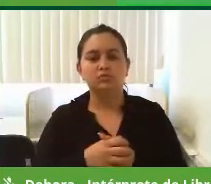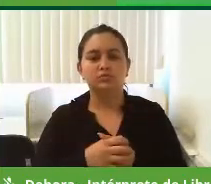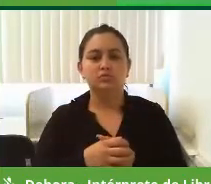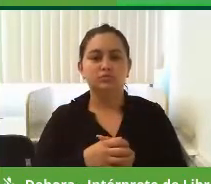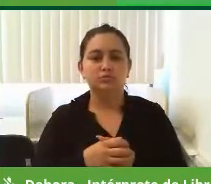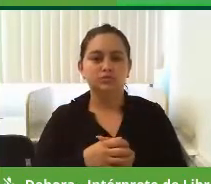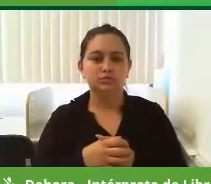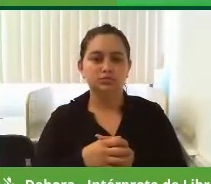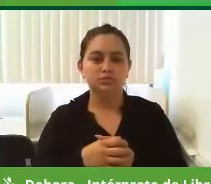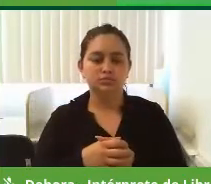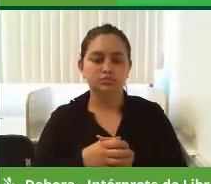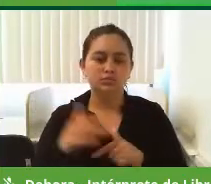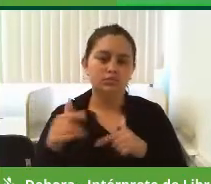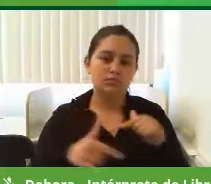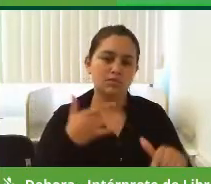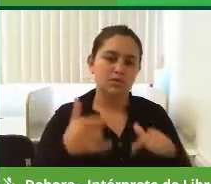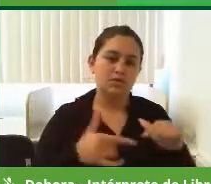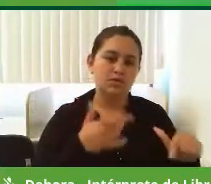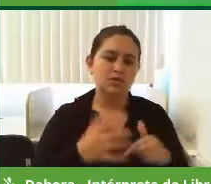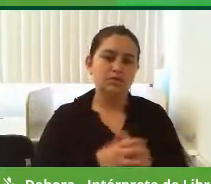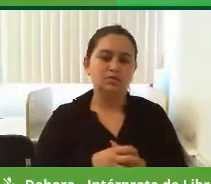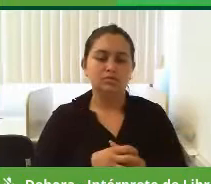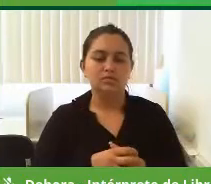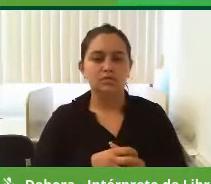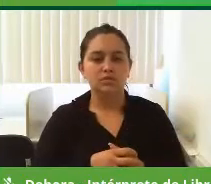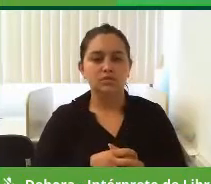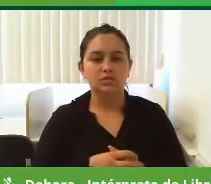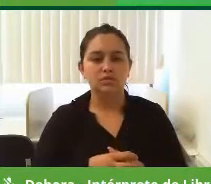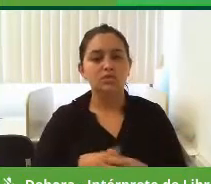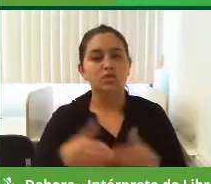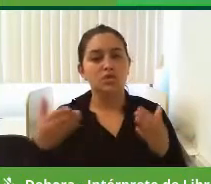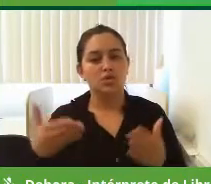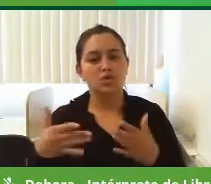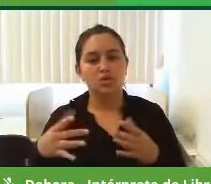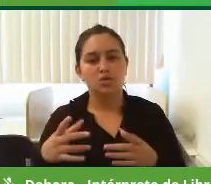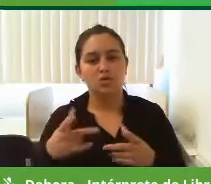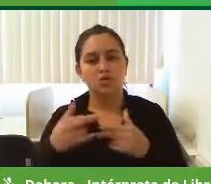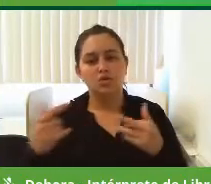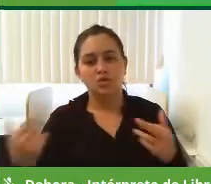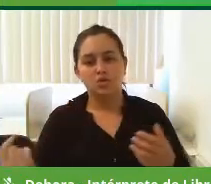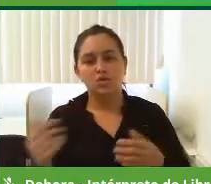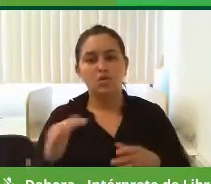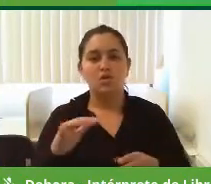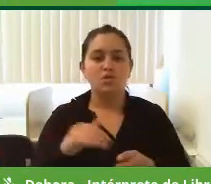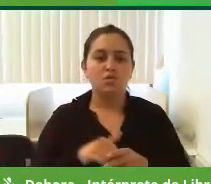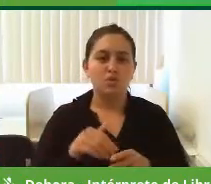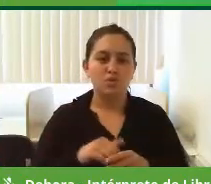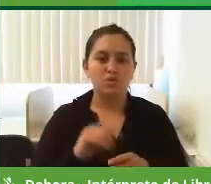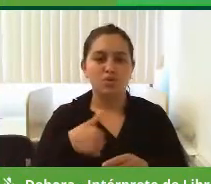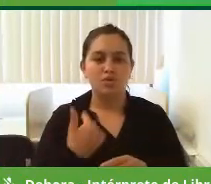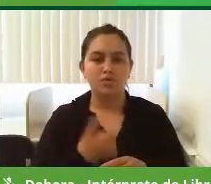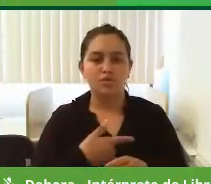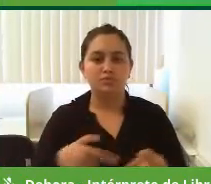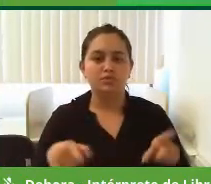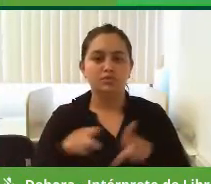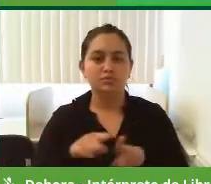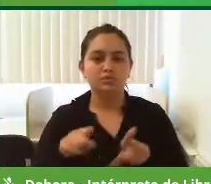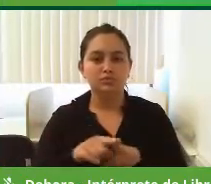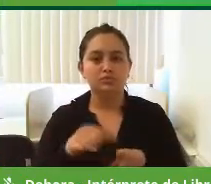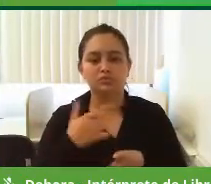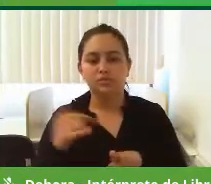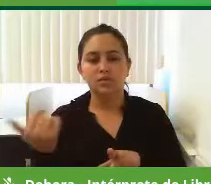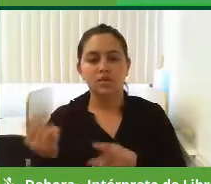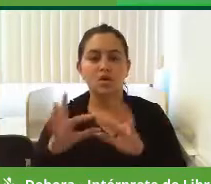E de trabalhadores políticos que estão hoje na luta, na disputa das eleições e que nós também não vamos